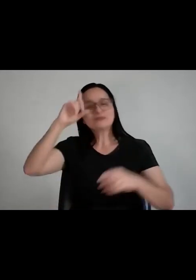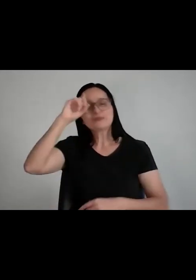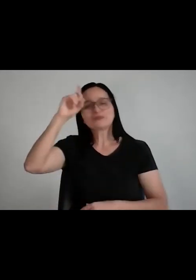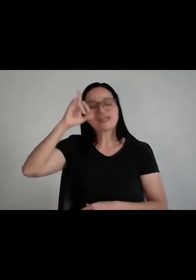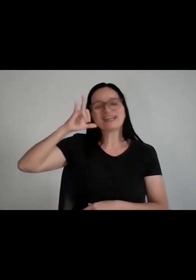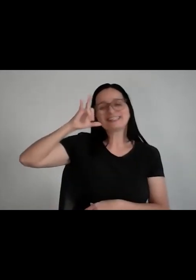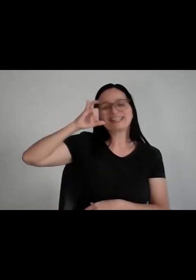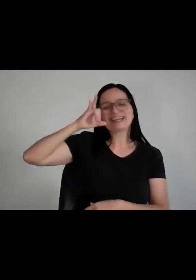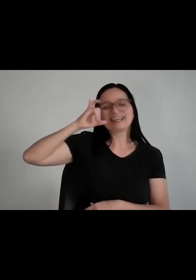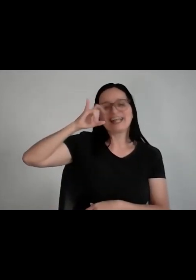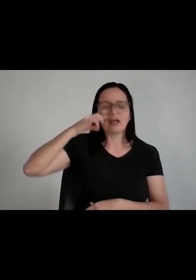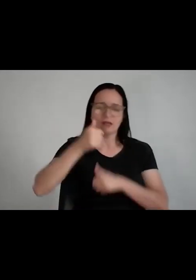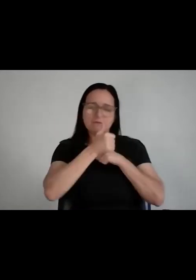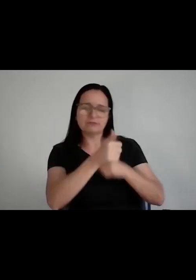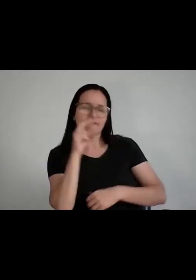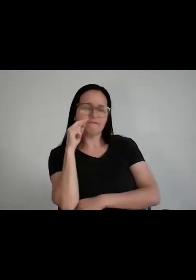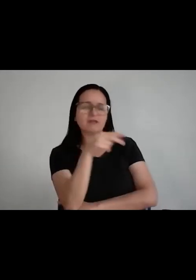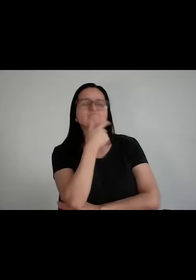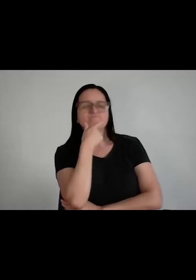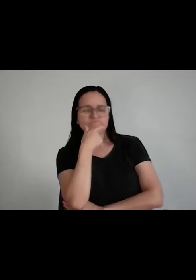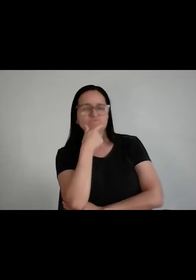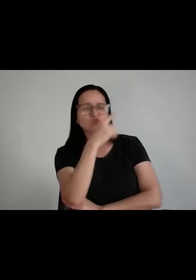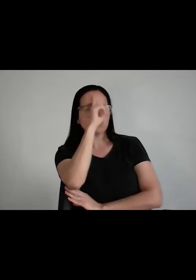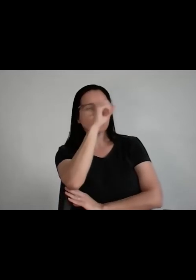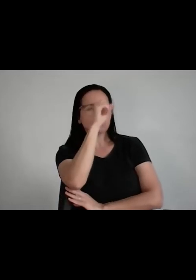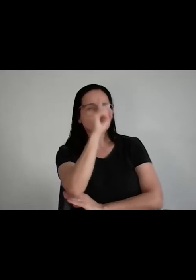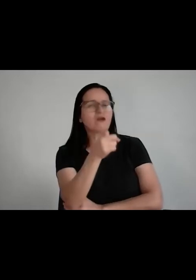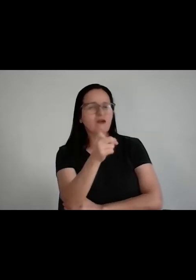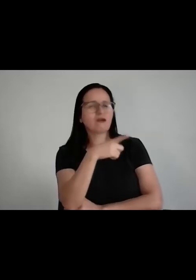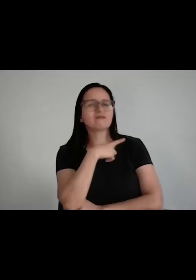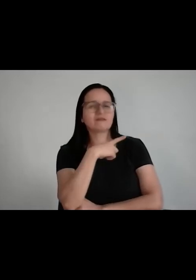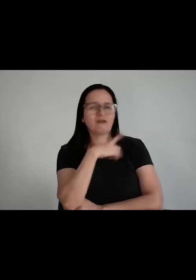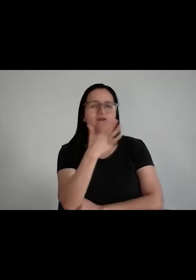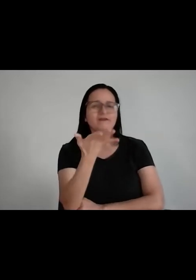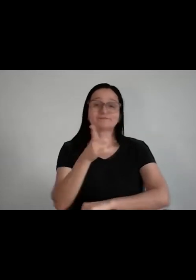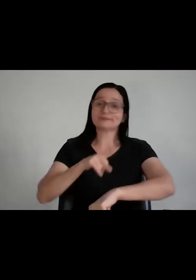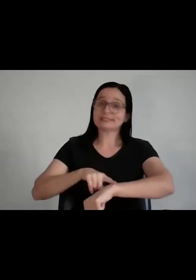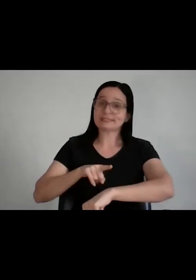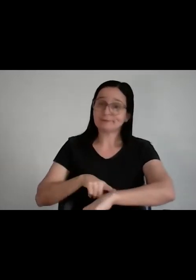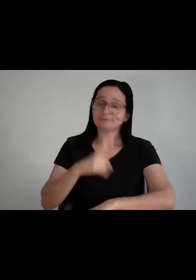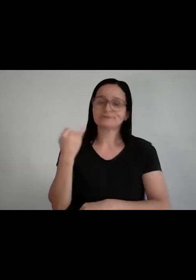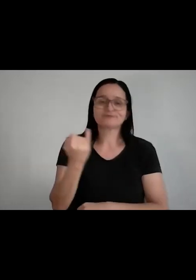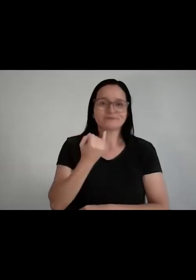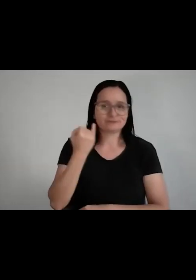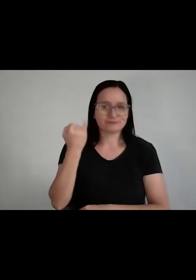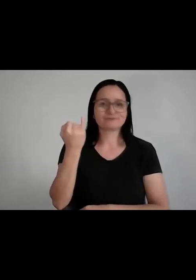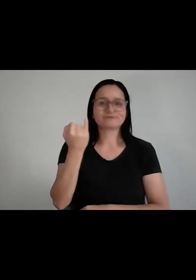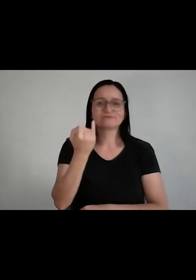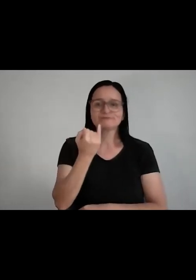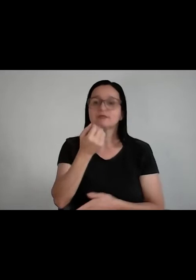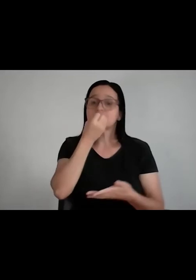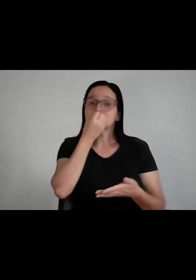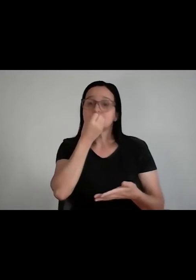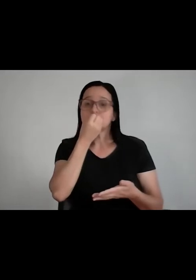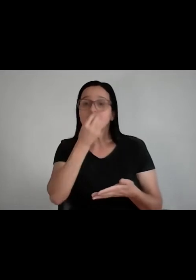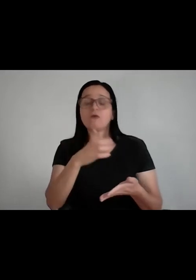Estou te seguindo e você não para de fazer stories. Então, o tempo é o maior recurso que você tem. Que bom que você, para os jovens, você até